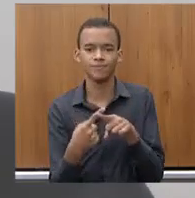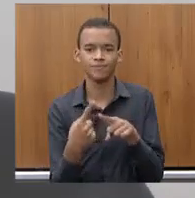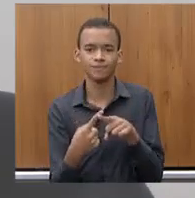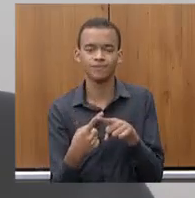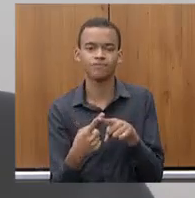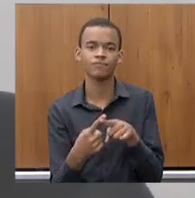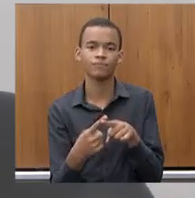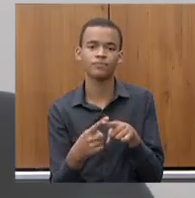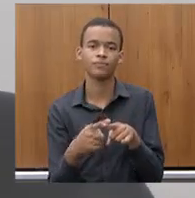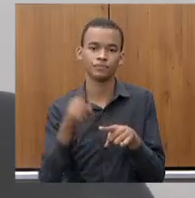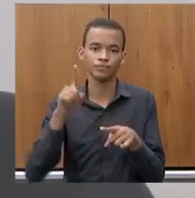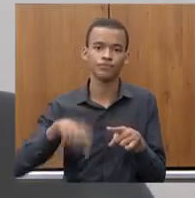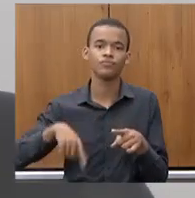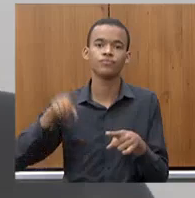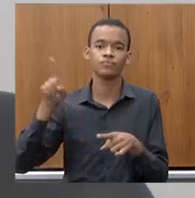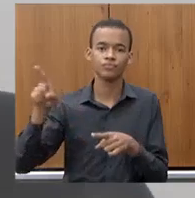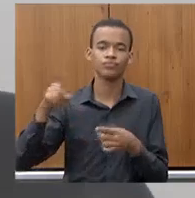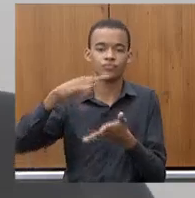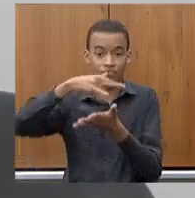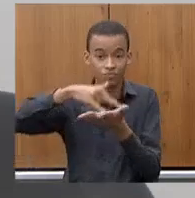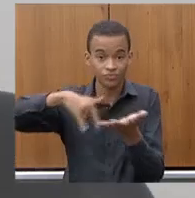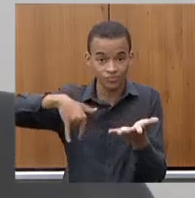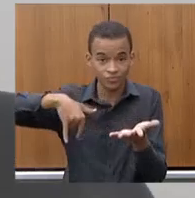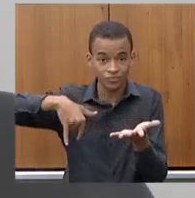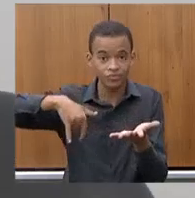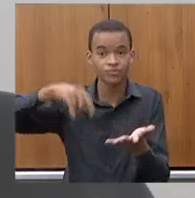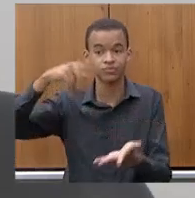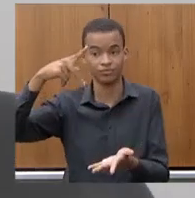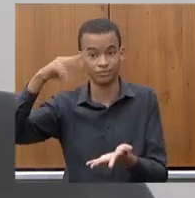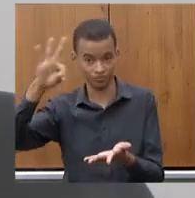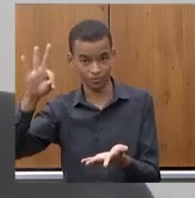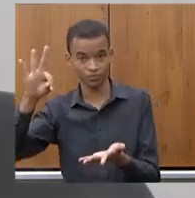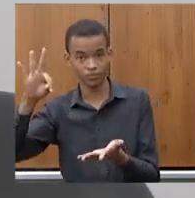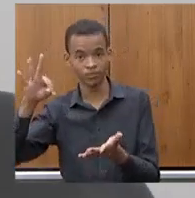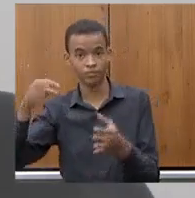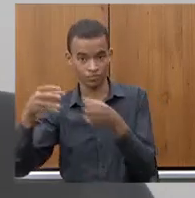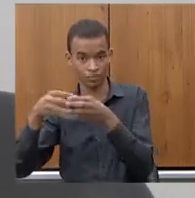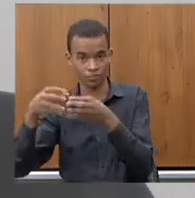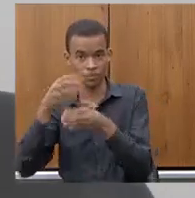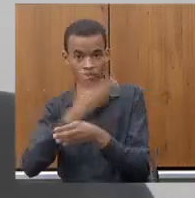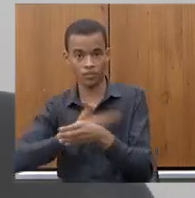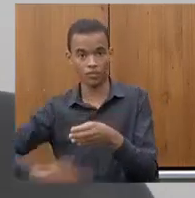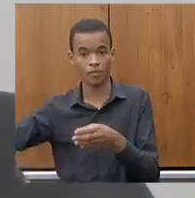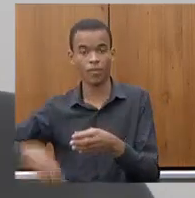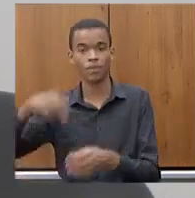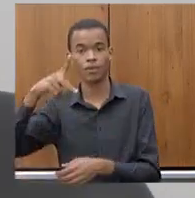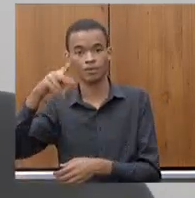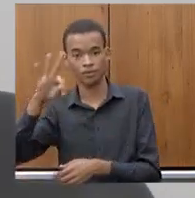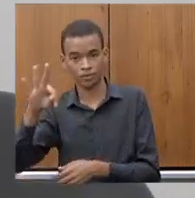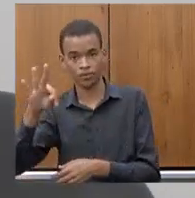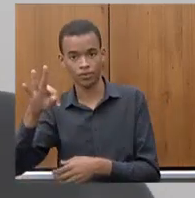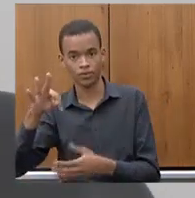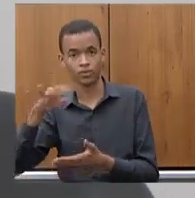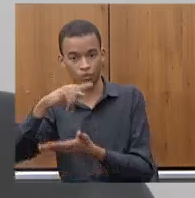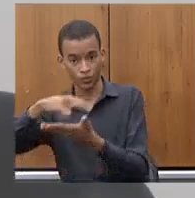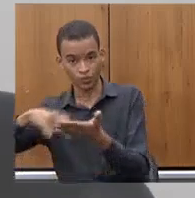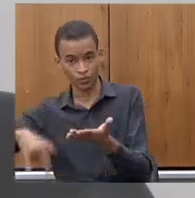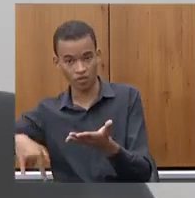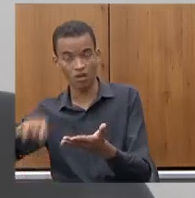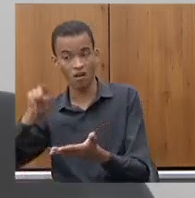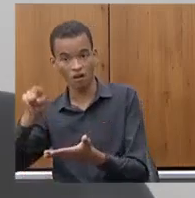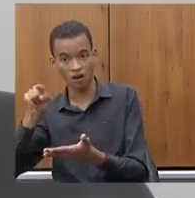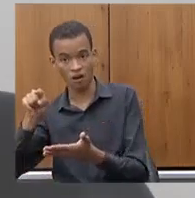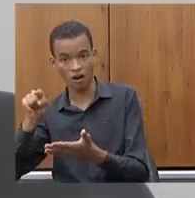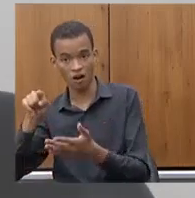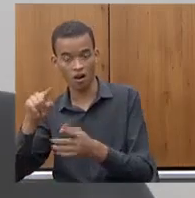As liminares que o governo do PT pediu e que saíram no governo do novo. Porque